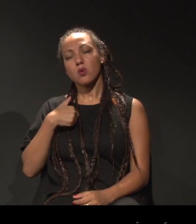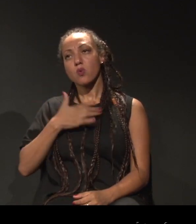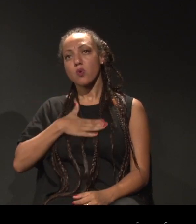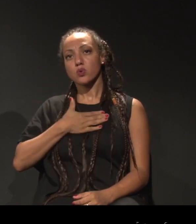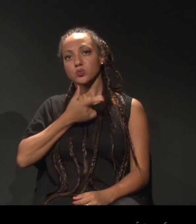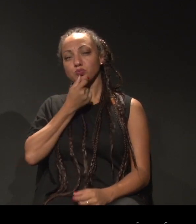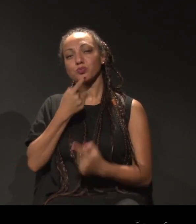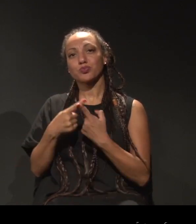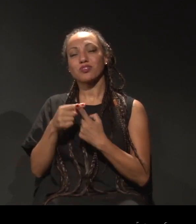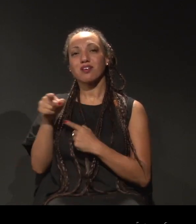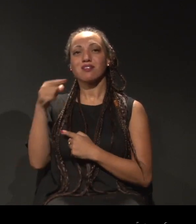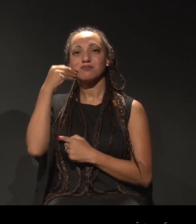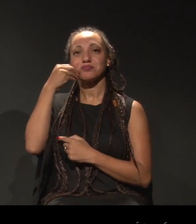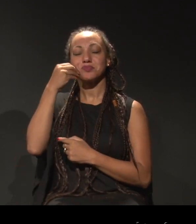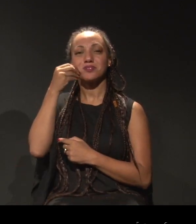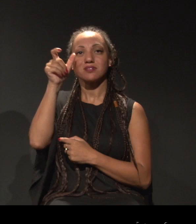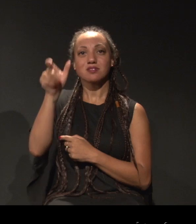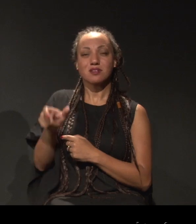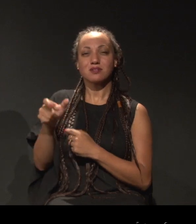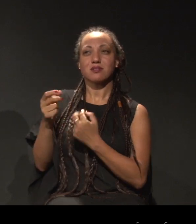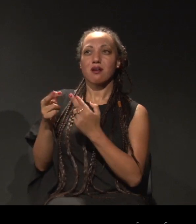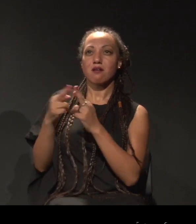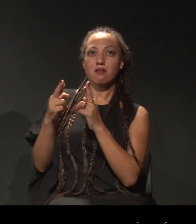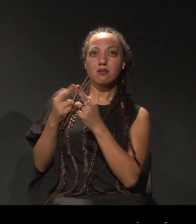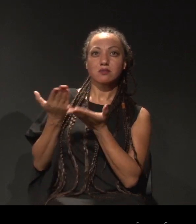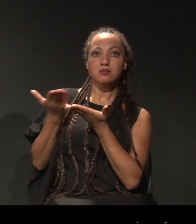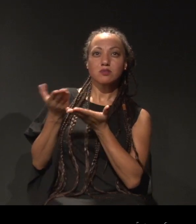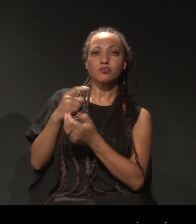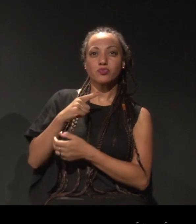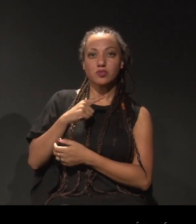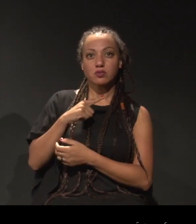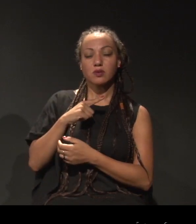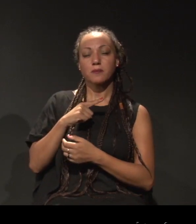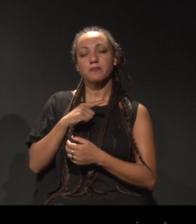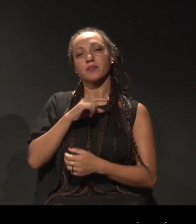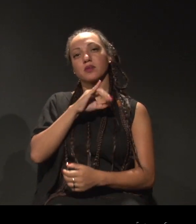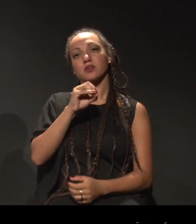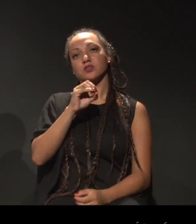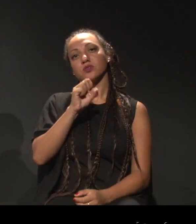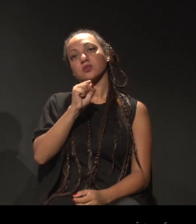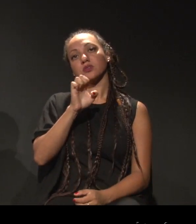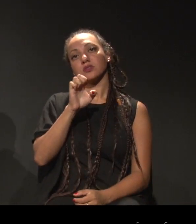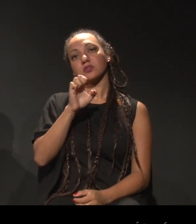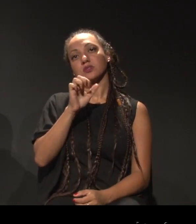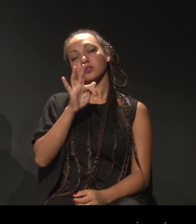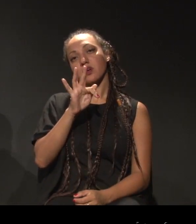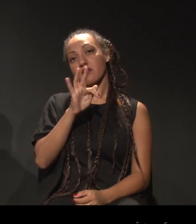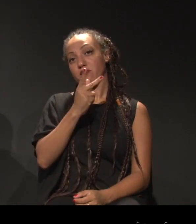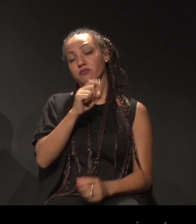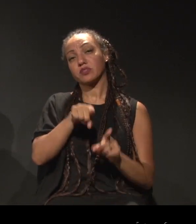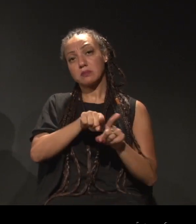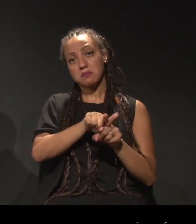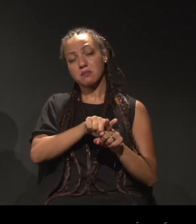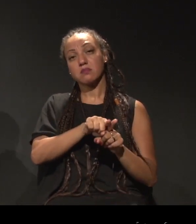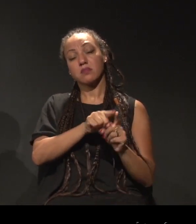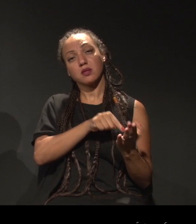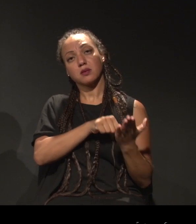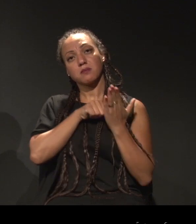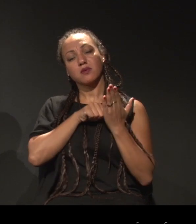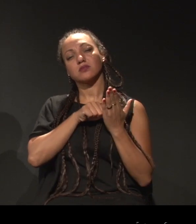da experiência, e Joseph Bois, que traz a